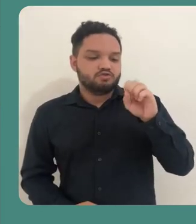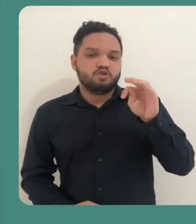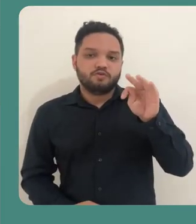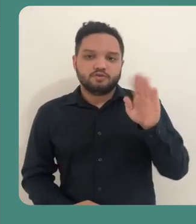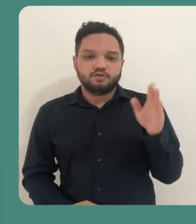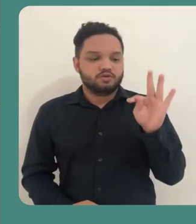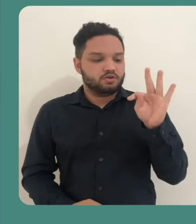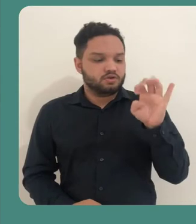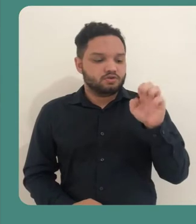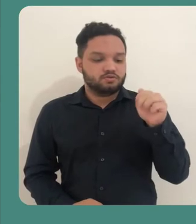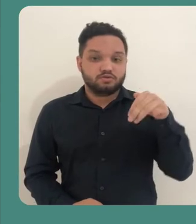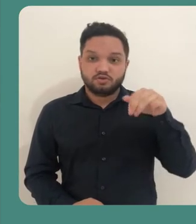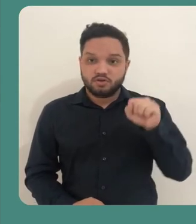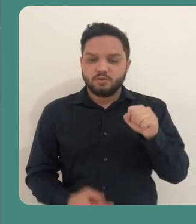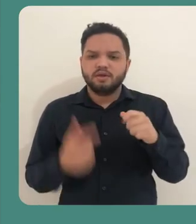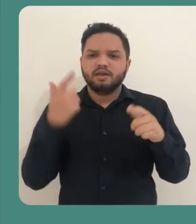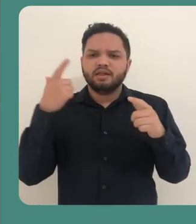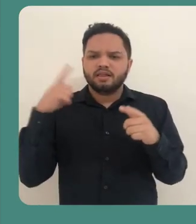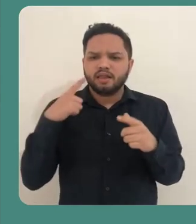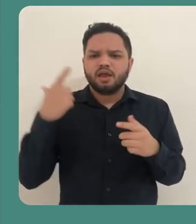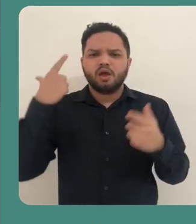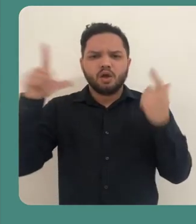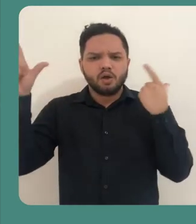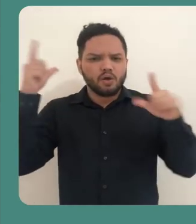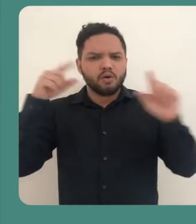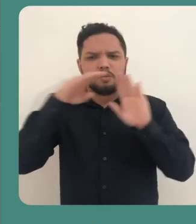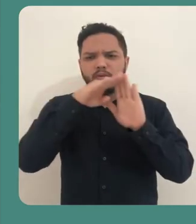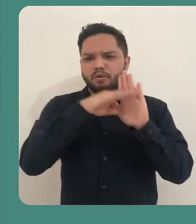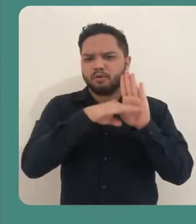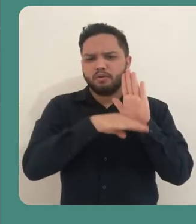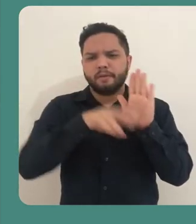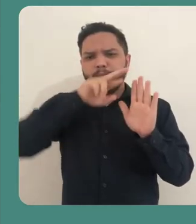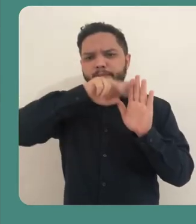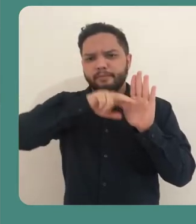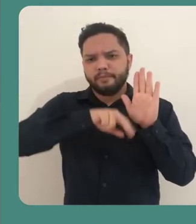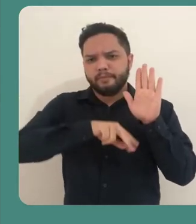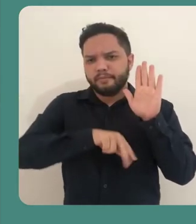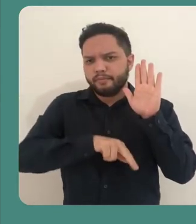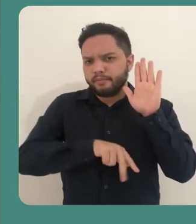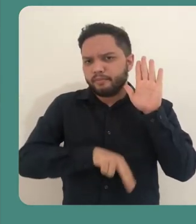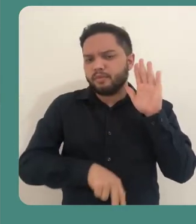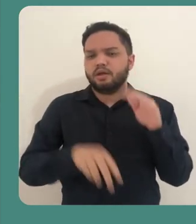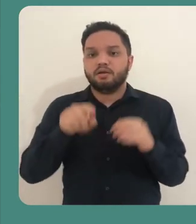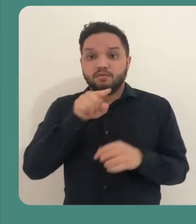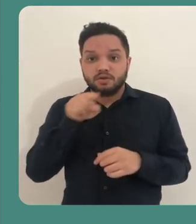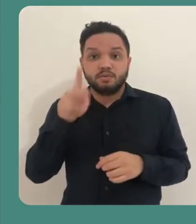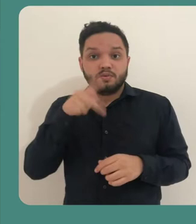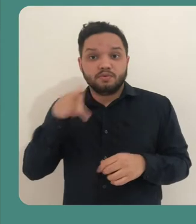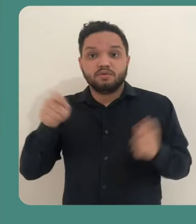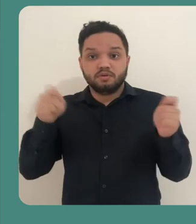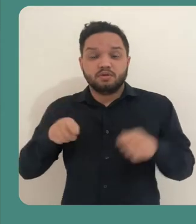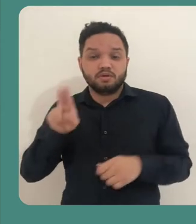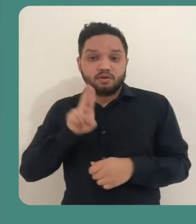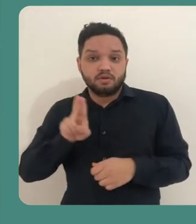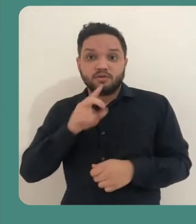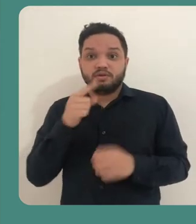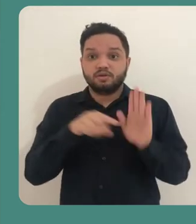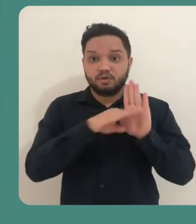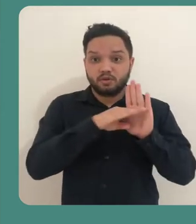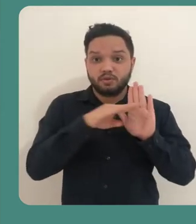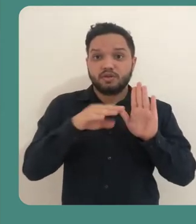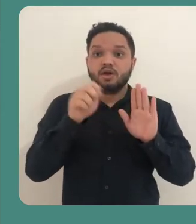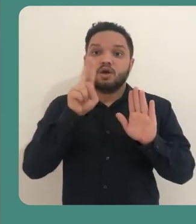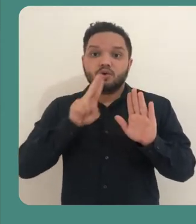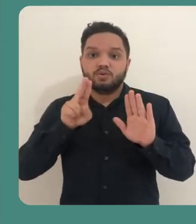Há outras aplicações interessantes para aqueles que são professores, como o Whiteboard, como o Whiteboard, que